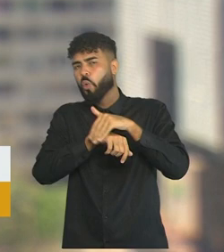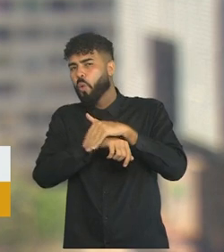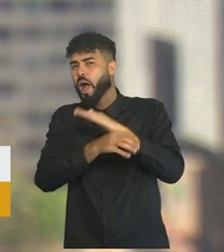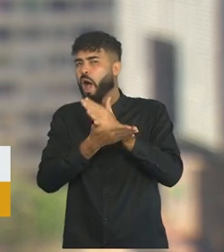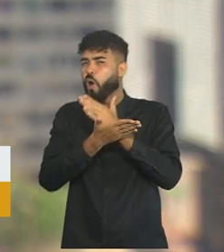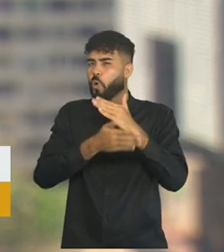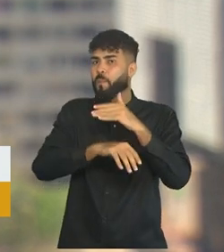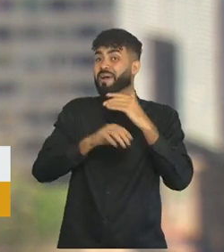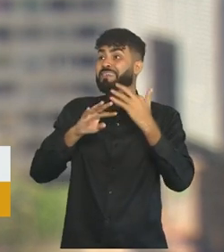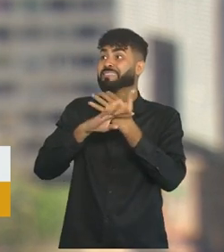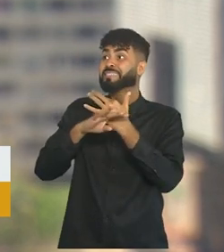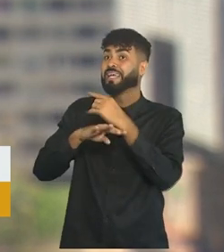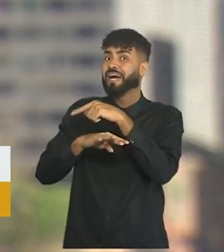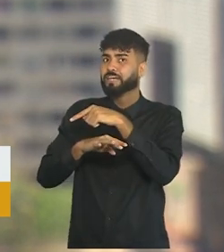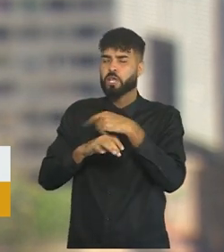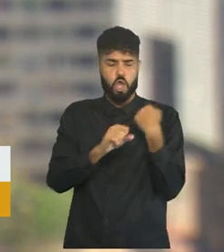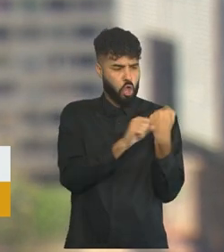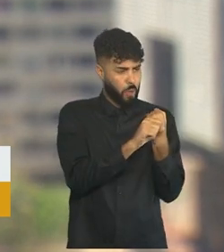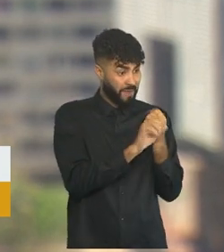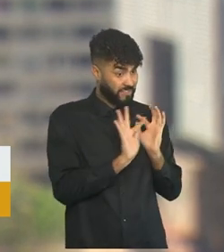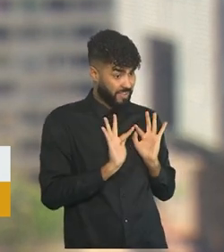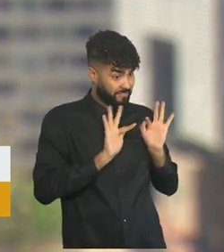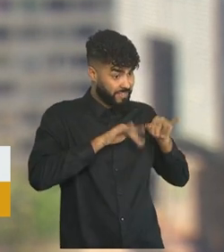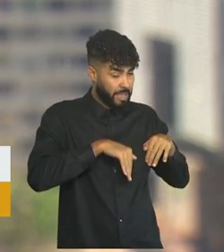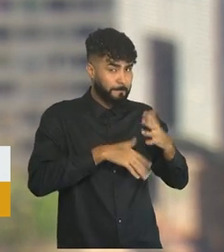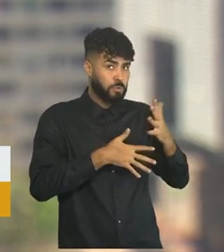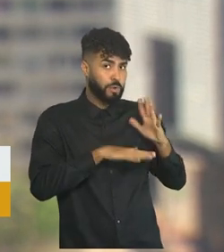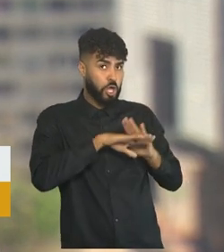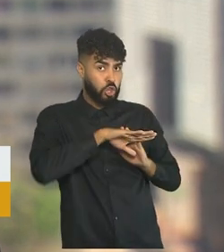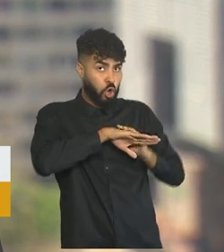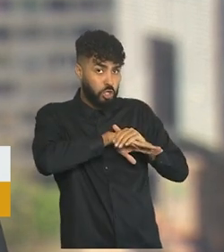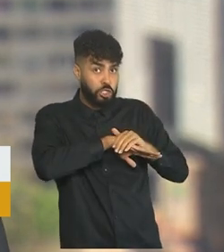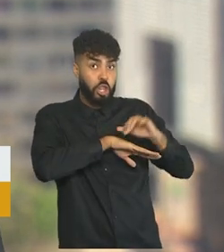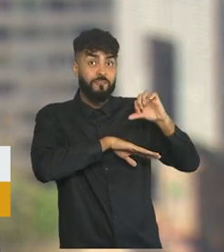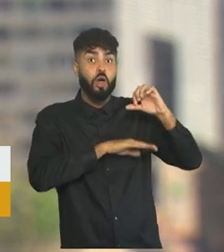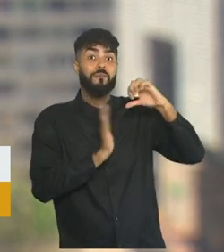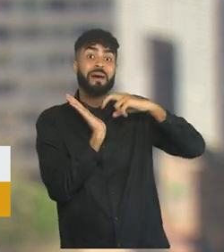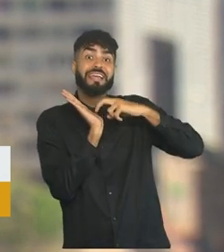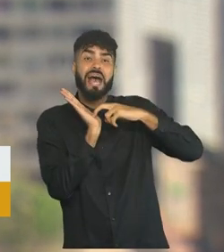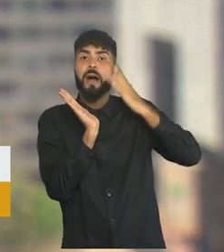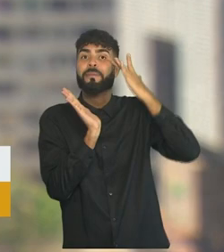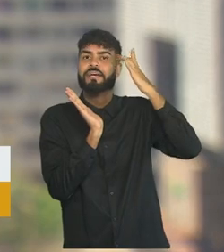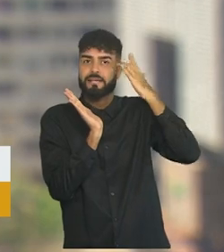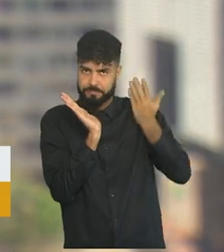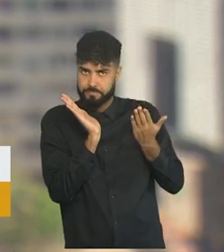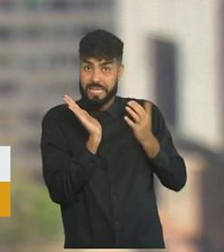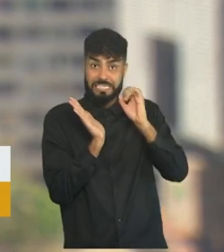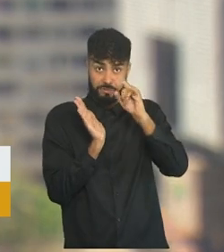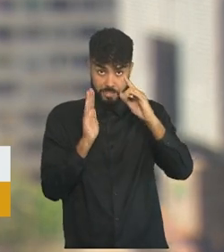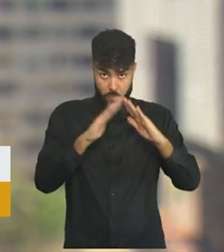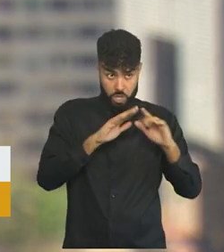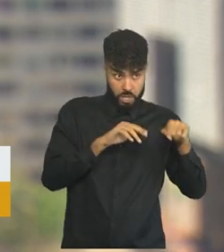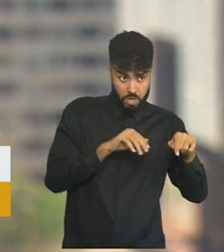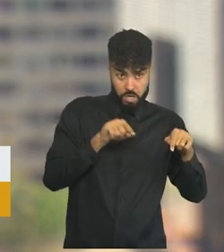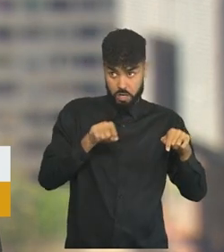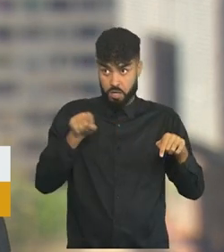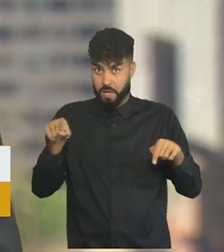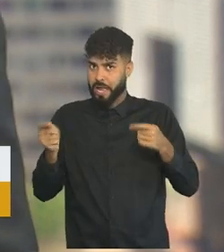cidade. A obra só deve ser concluída por volta das 9 horas de amanhã. Portanto, se você mora num dos lugares afetados, é bom aí economizar água, hein?